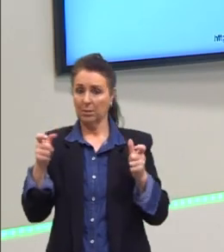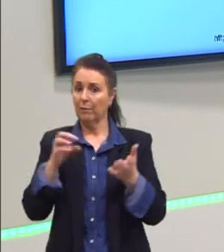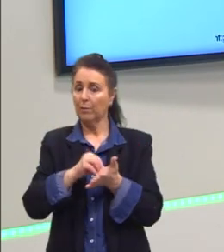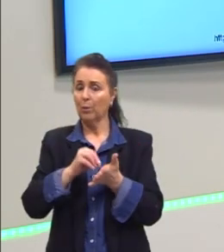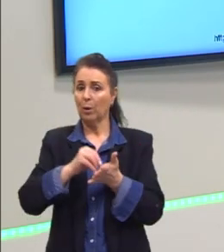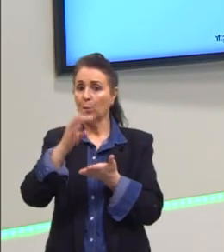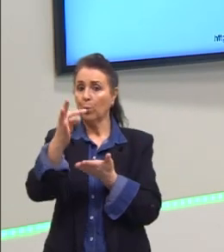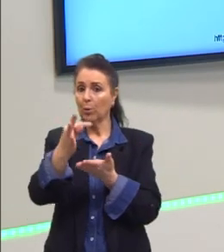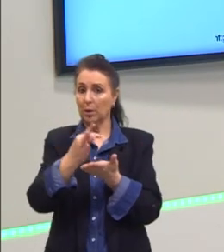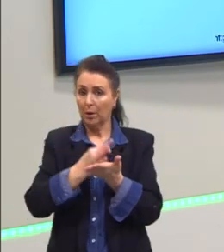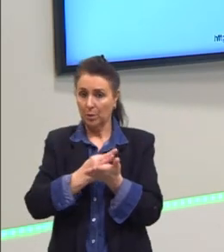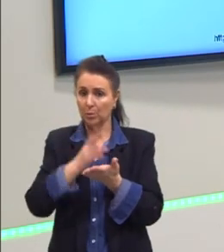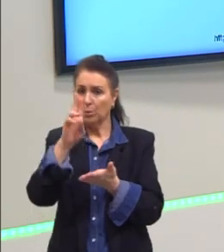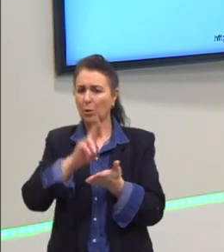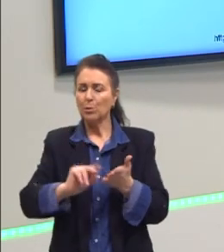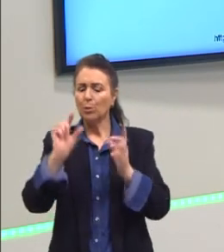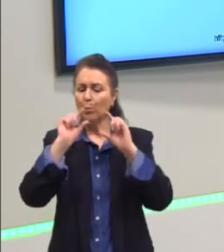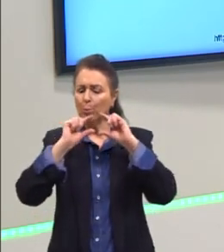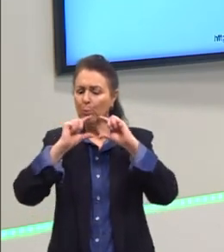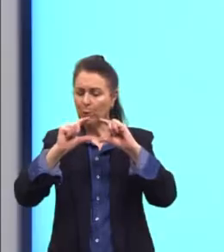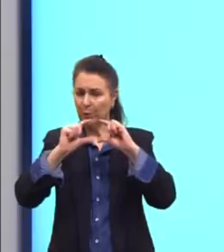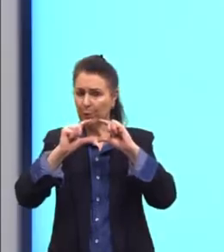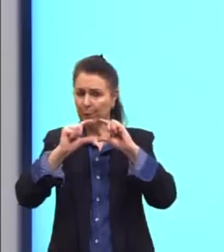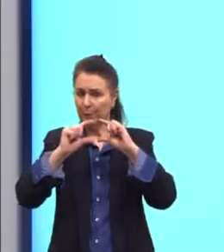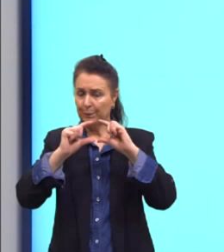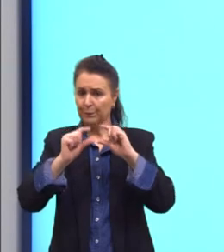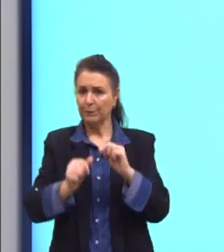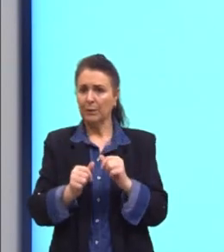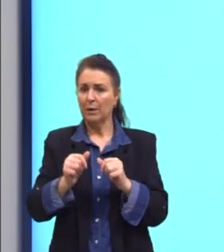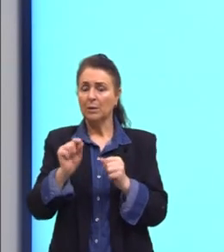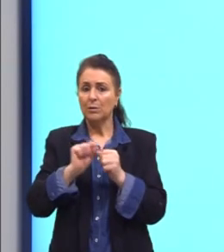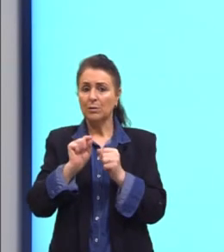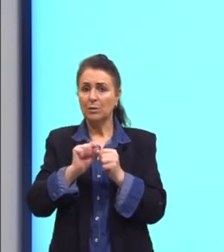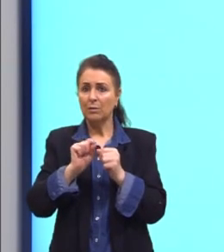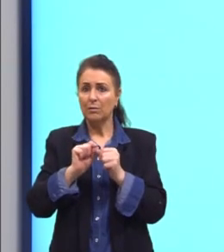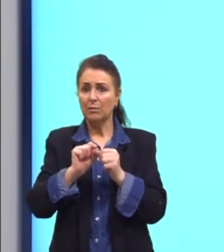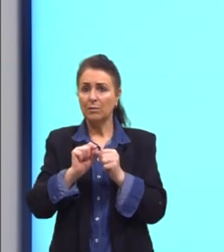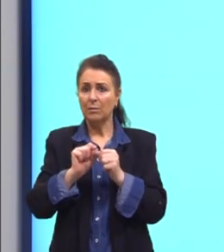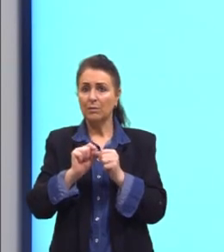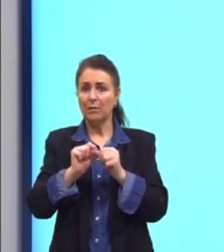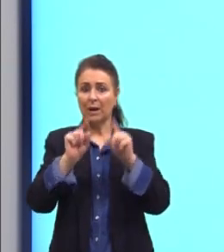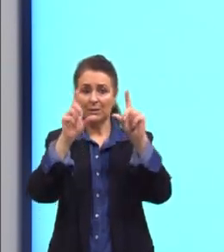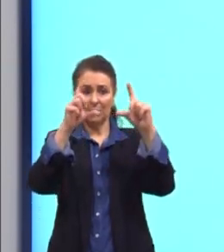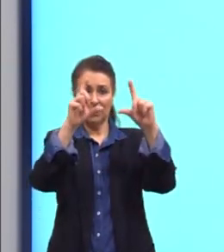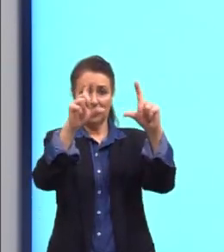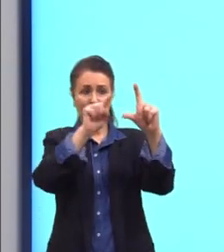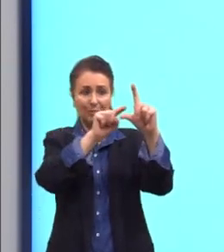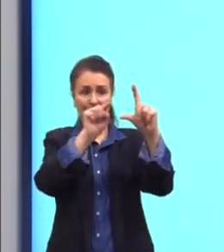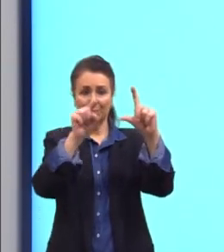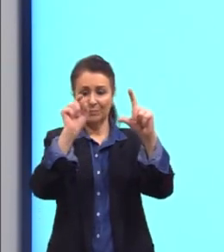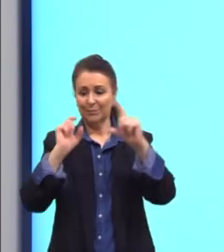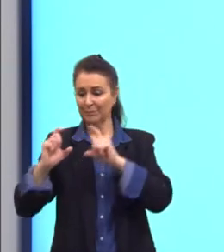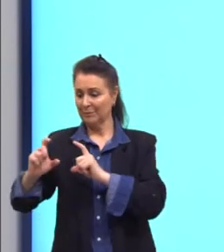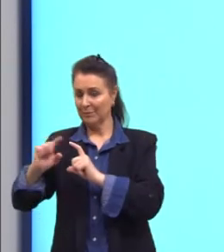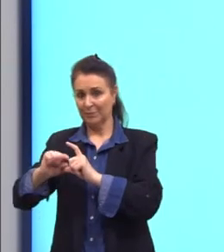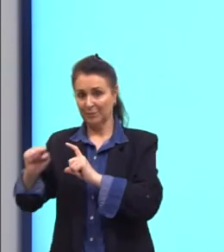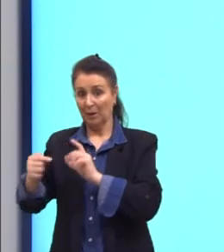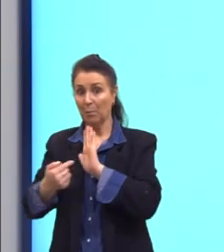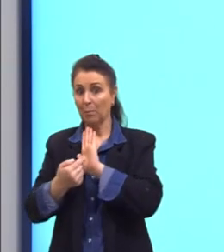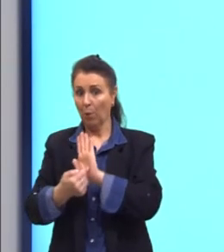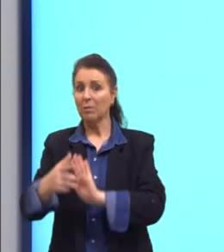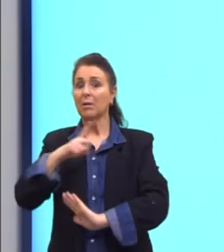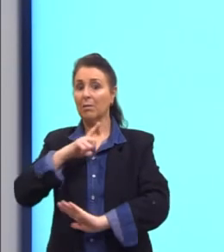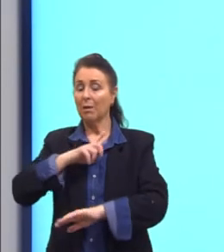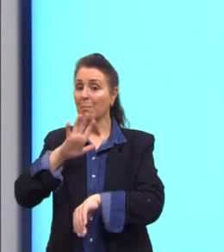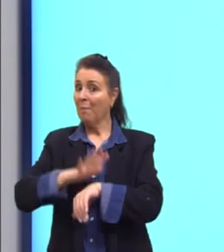texto aqui, eu peguei só o pedacinho que interessava. Quando a gente faz isso, gente coloca esses colchetes com três pontinhos, tá? Para indicar que tinha